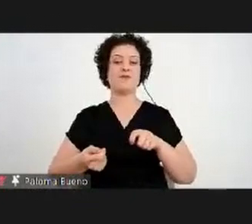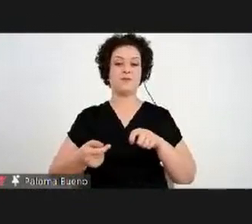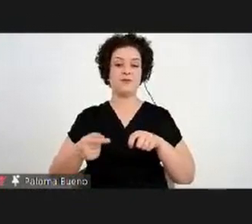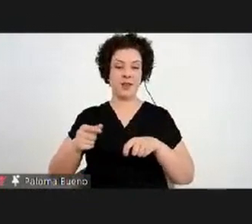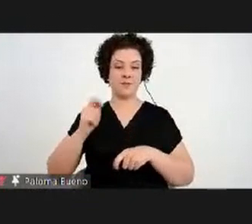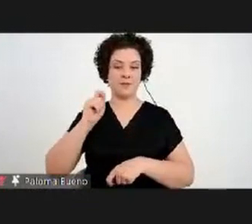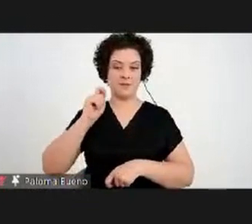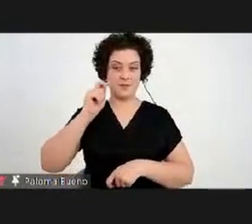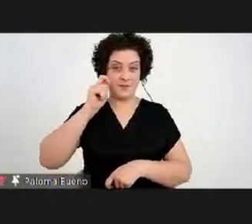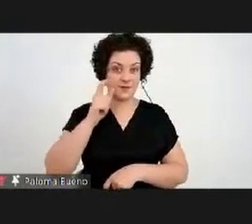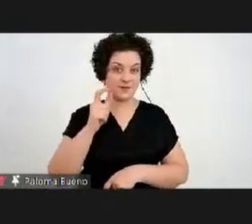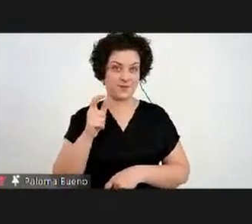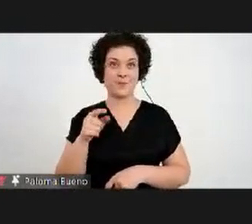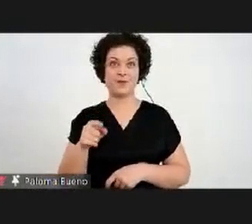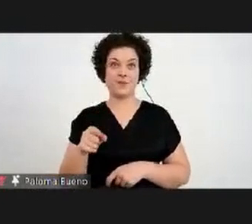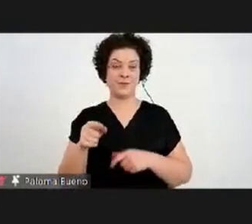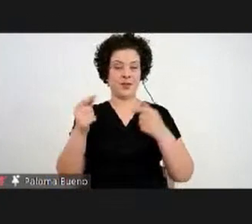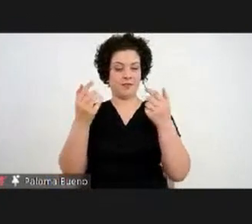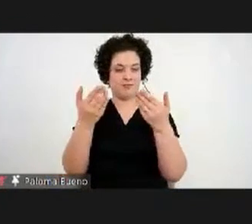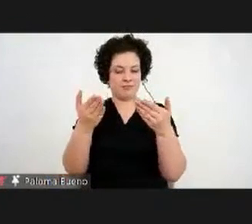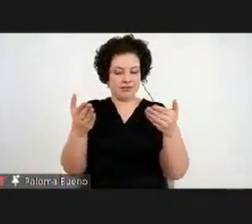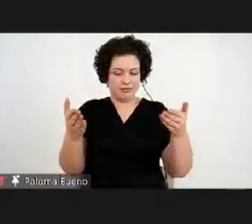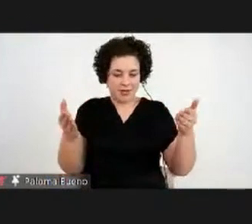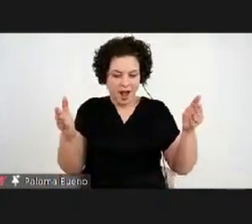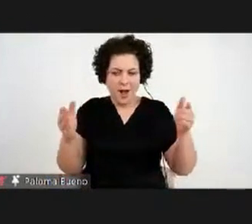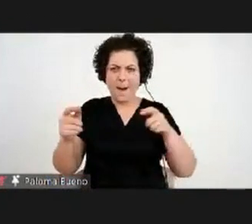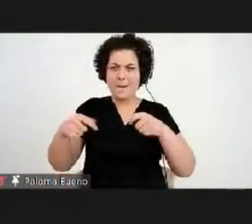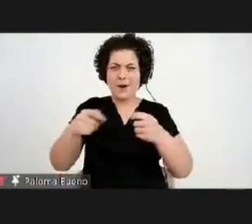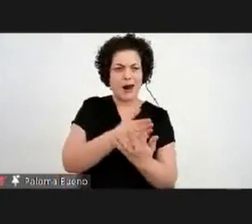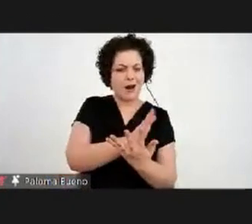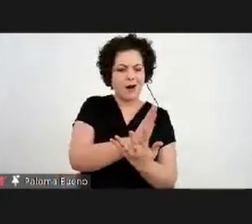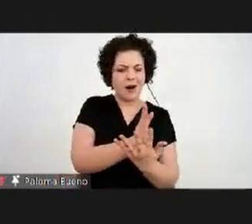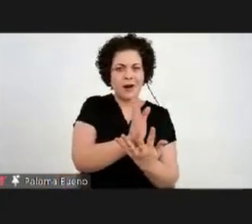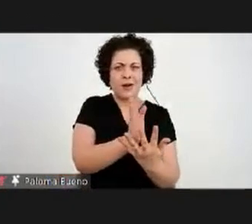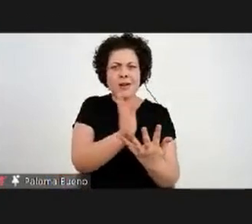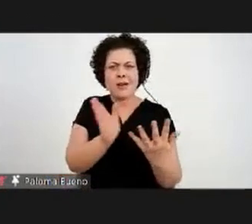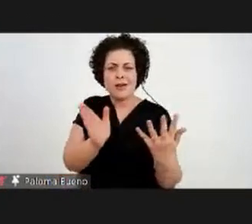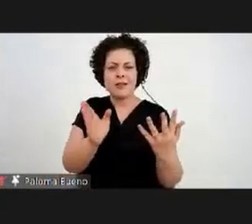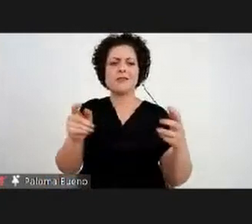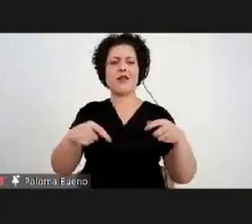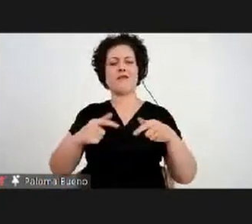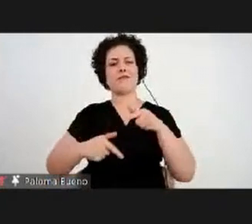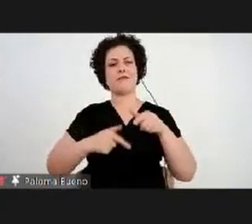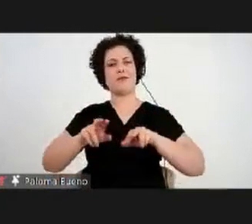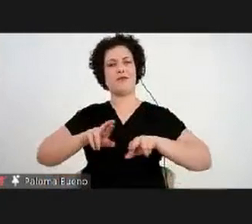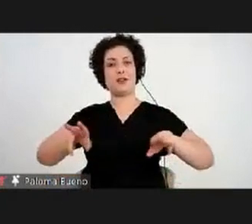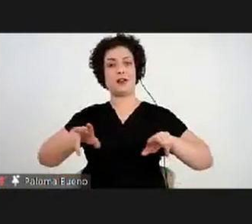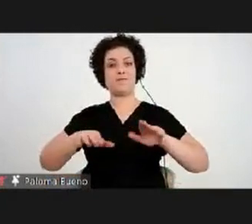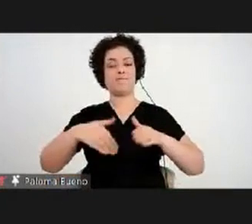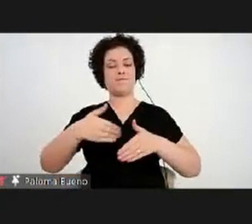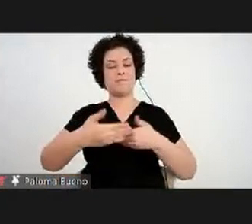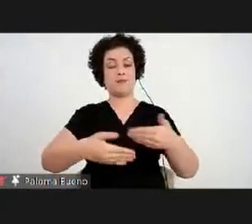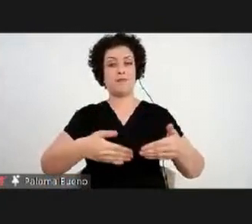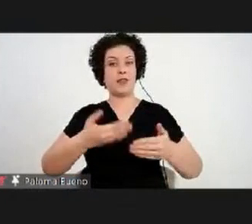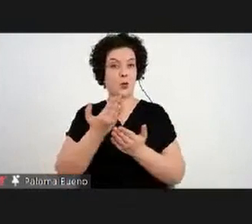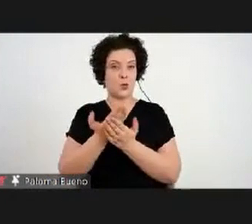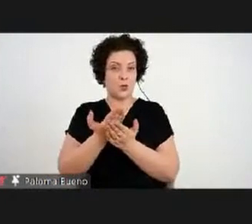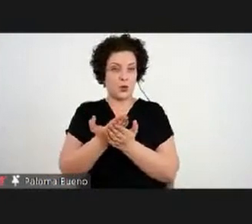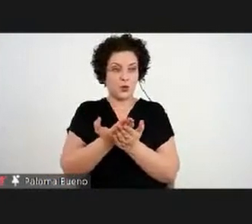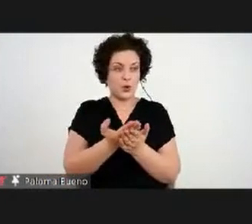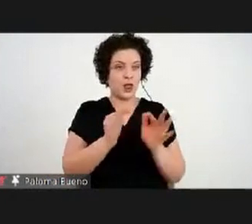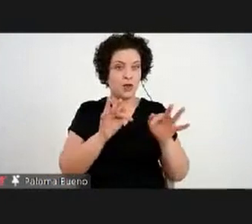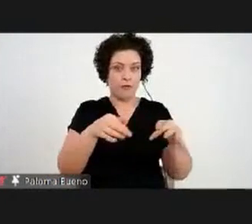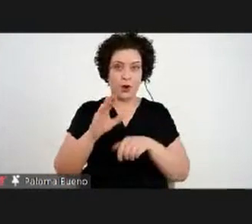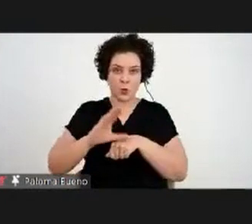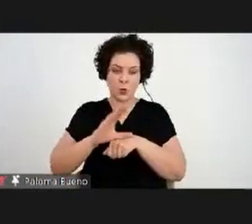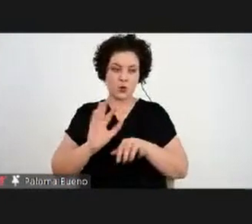porque eles vão ampliando as possibilidades de realização dos trabalhos, porque, ao final das aulas, a gente tem